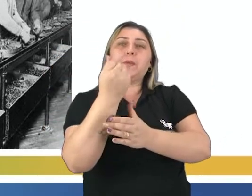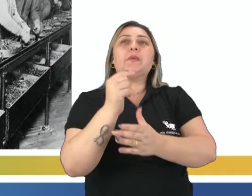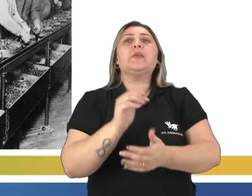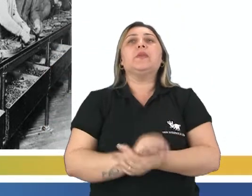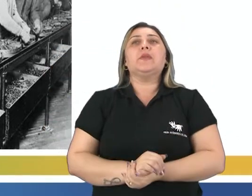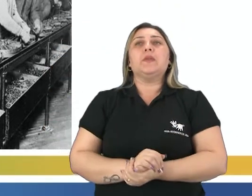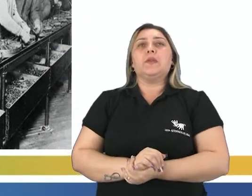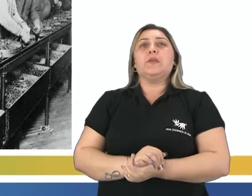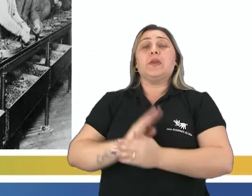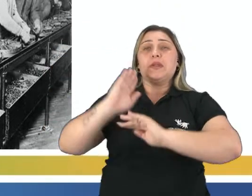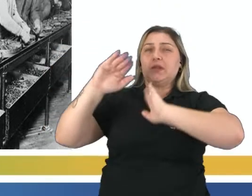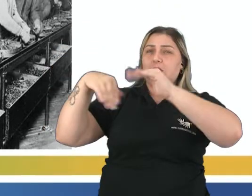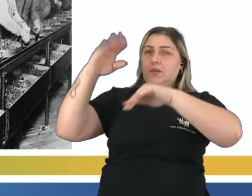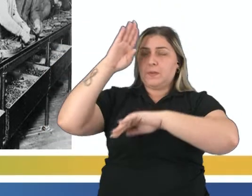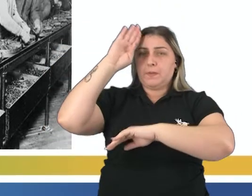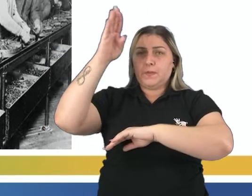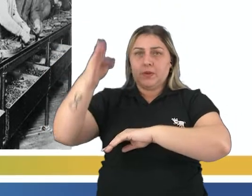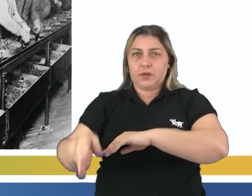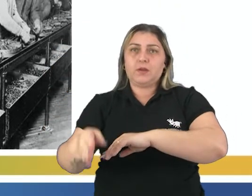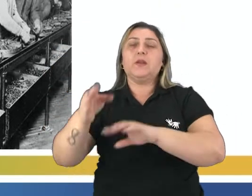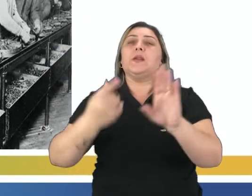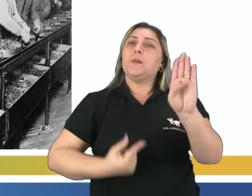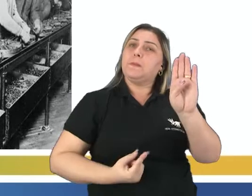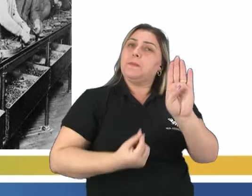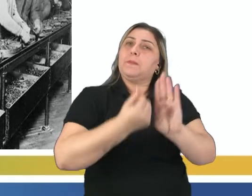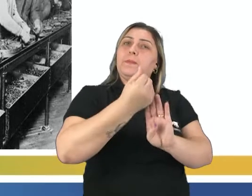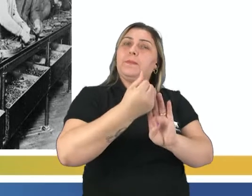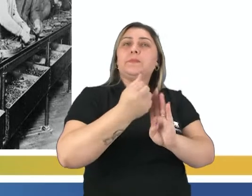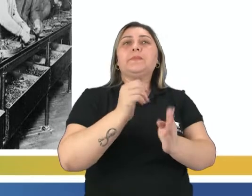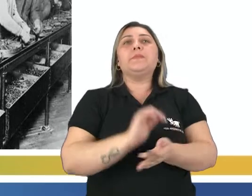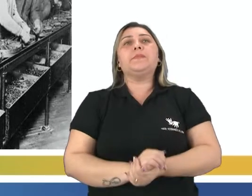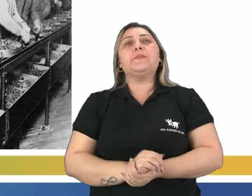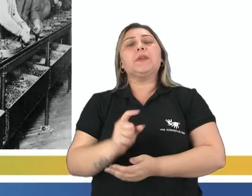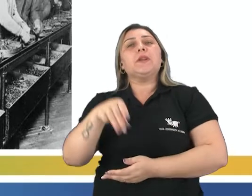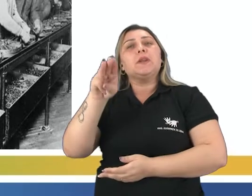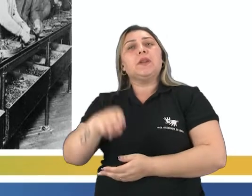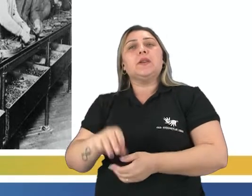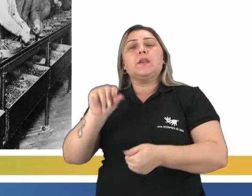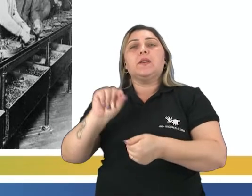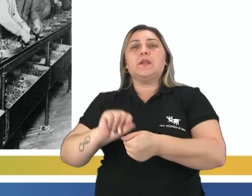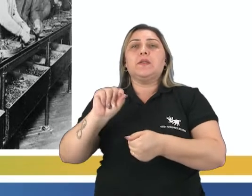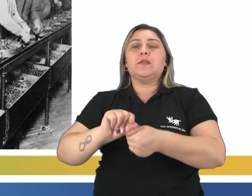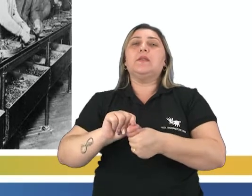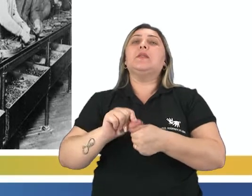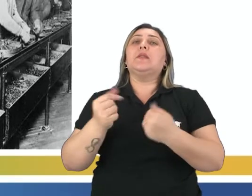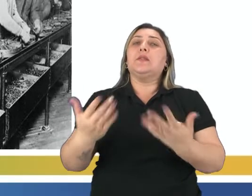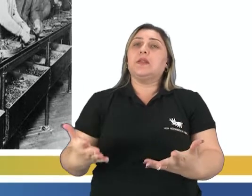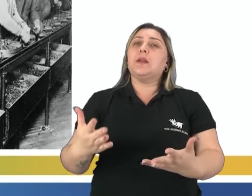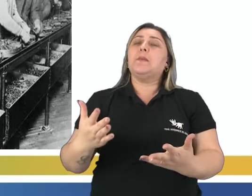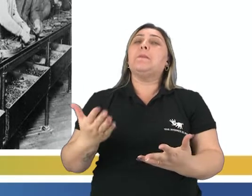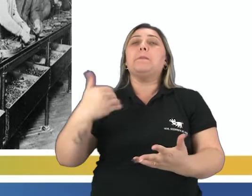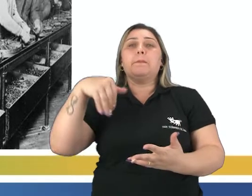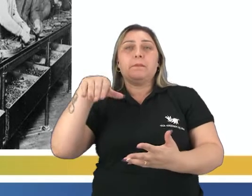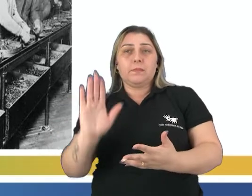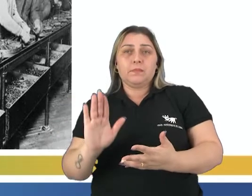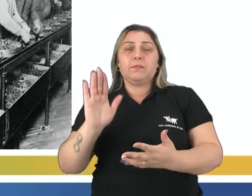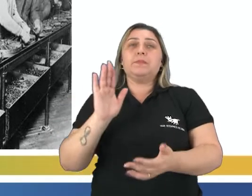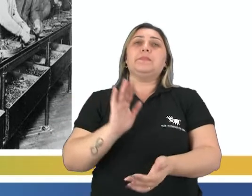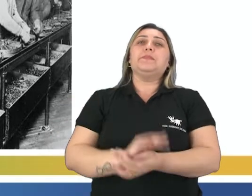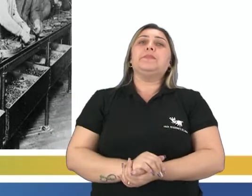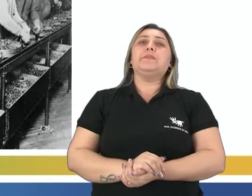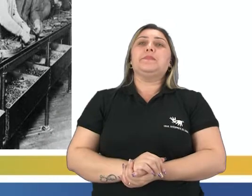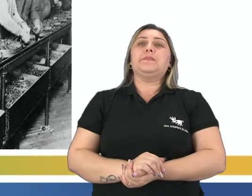desenvolvimento principal da classe burguesa, que é quem vai fazer, gerar e fazer cada vez mais ser